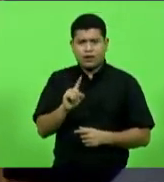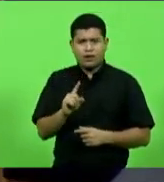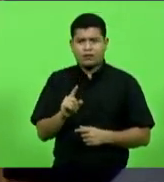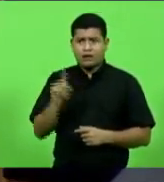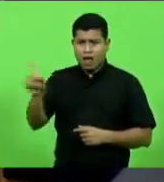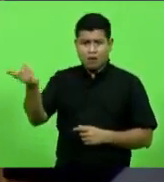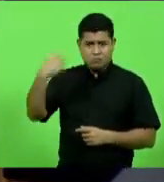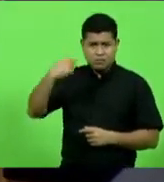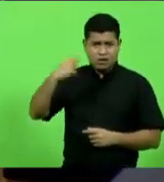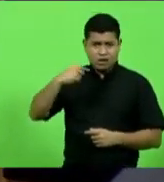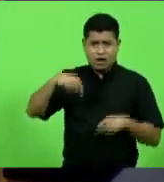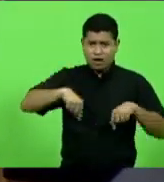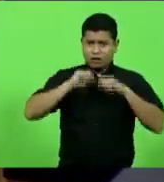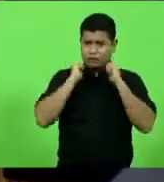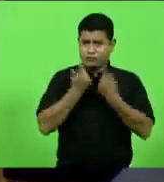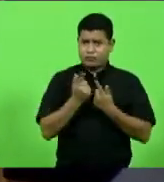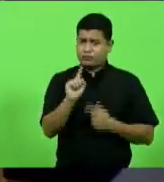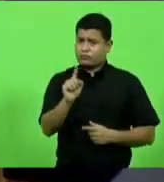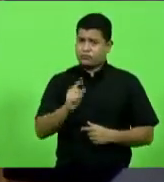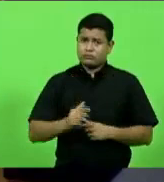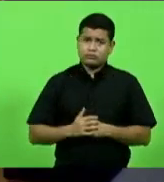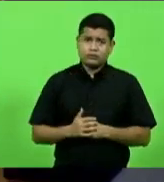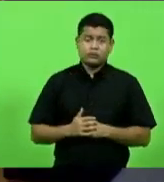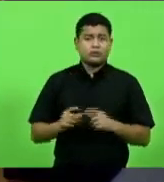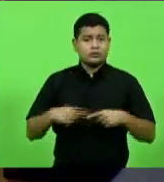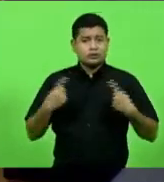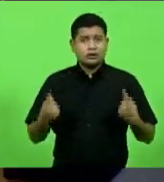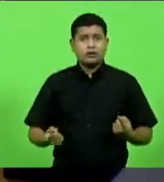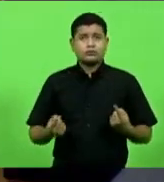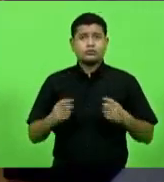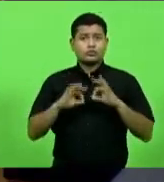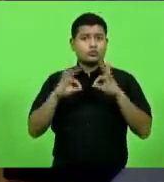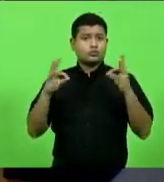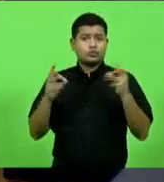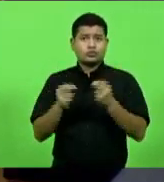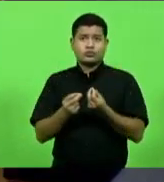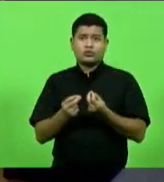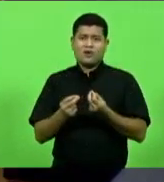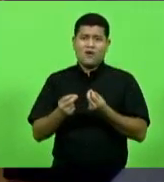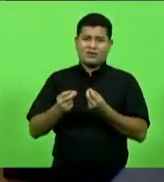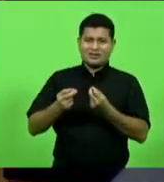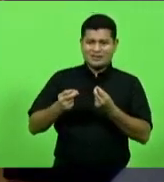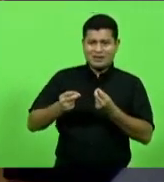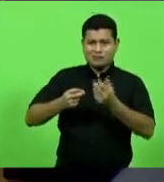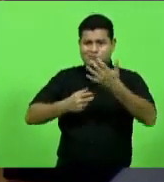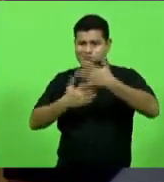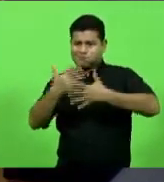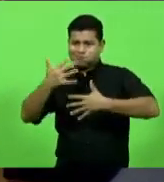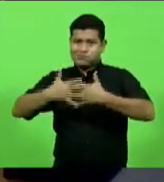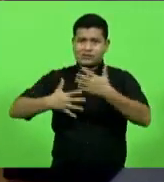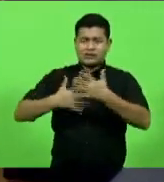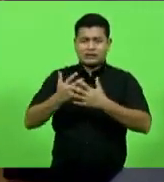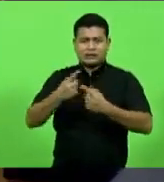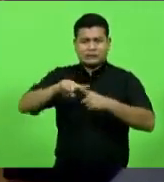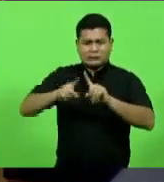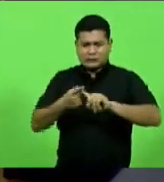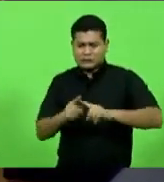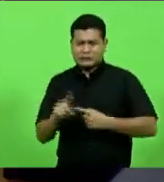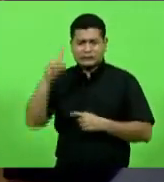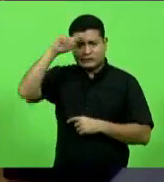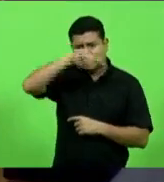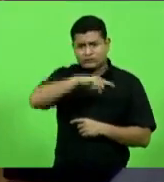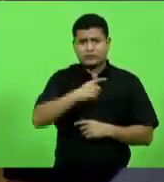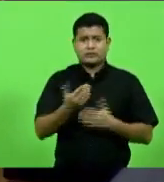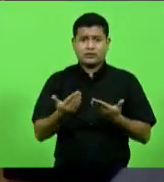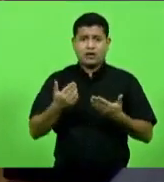então, toda essa complexidade faz com que a gente esteja aqui